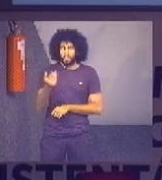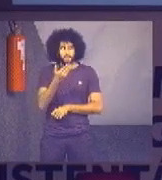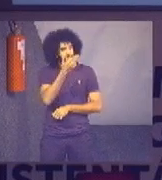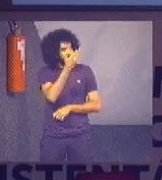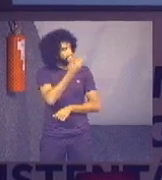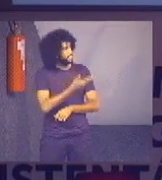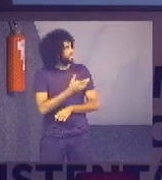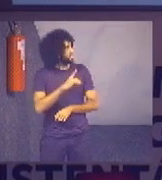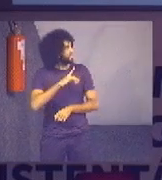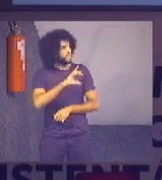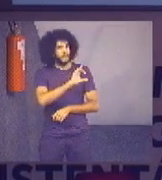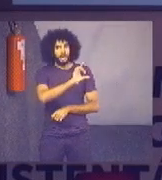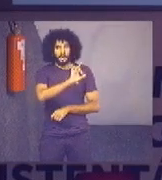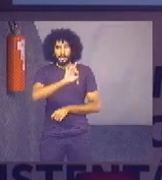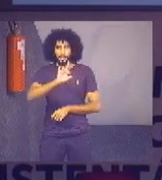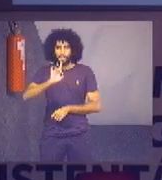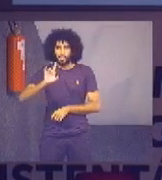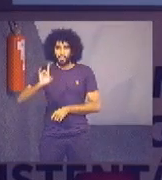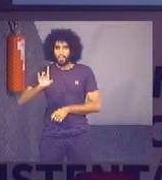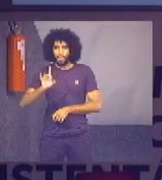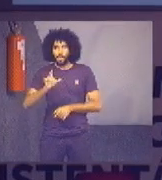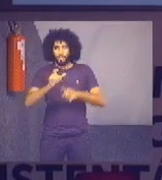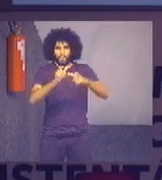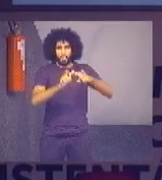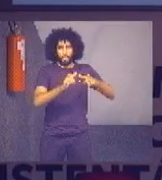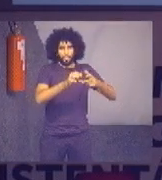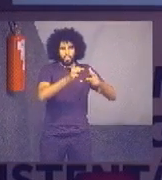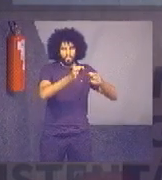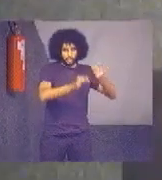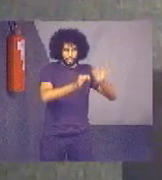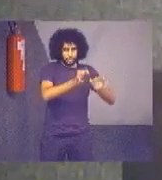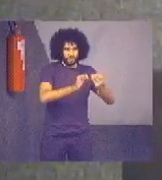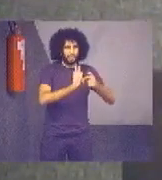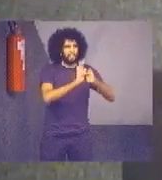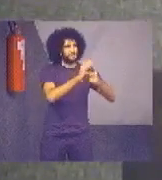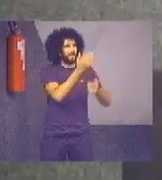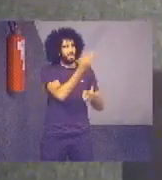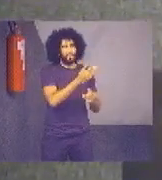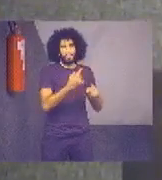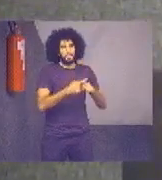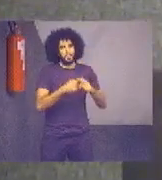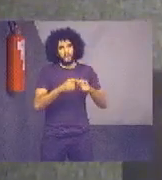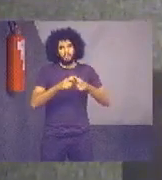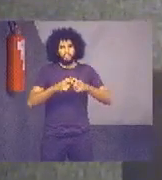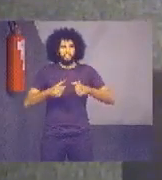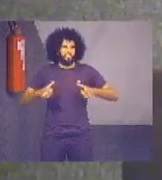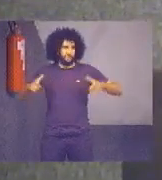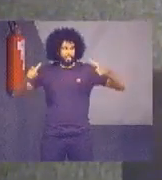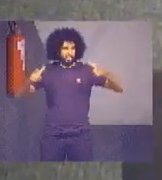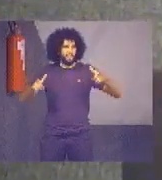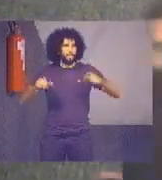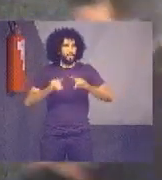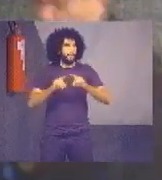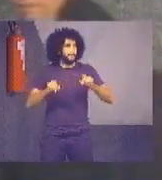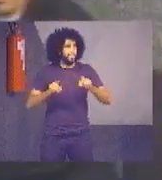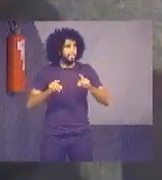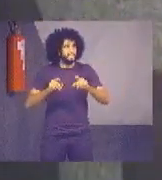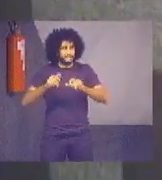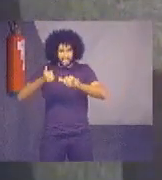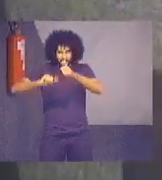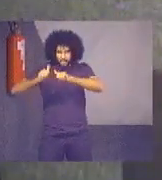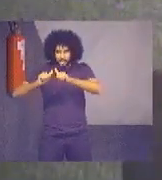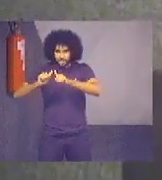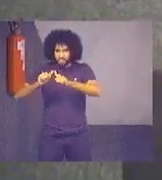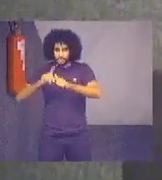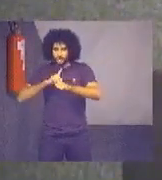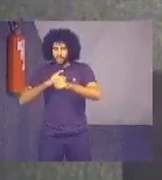dado por tribunal, gente, porque aqui não teria como expor porque é muito grande o gráfico. Mas no balanço vocês podem fazer download no